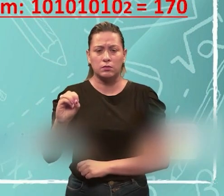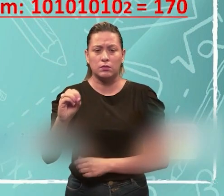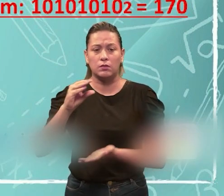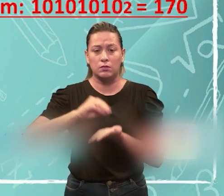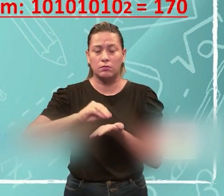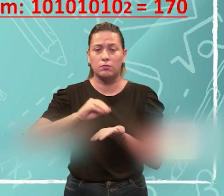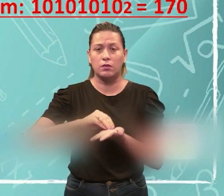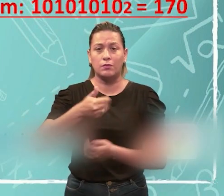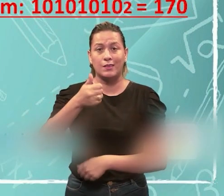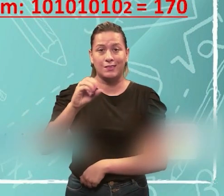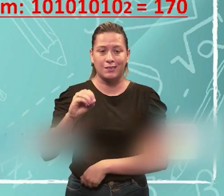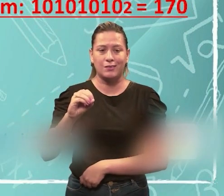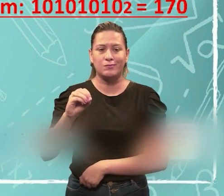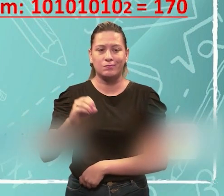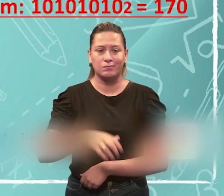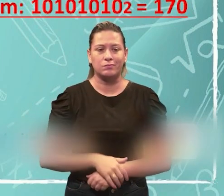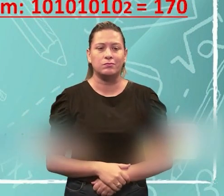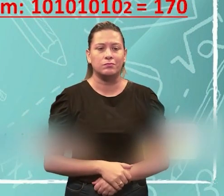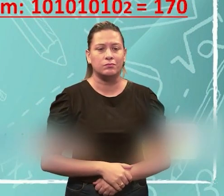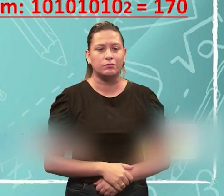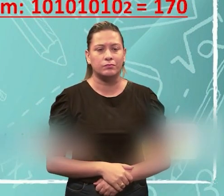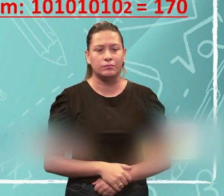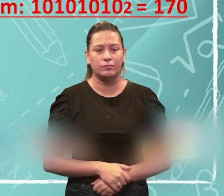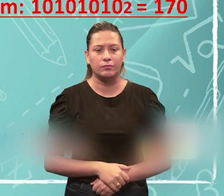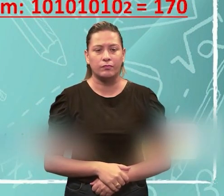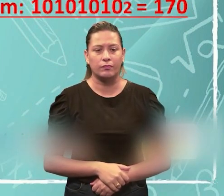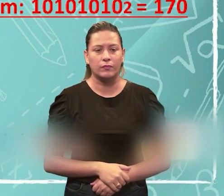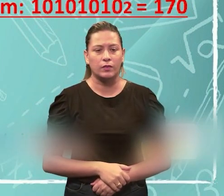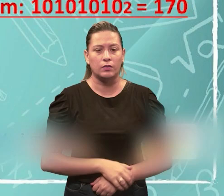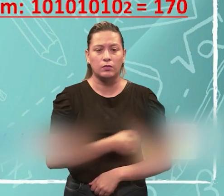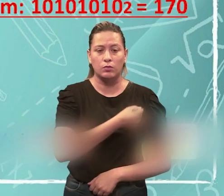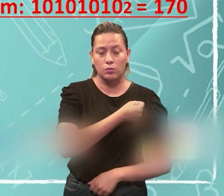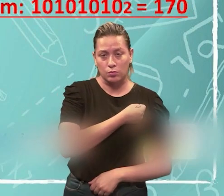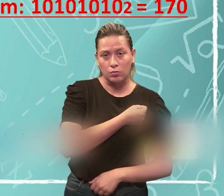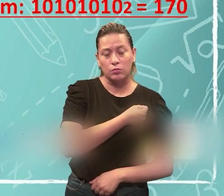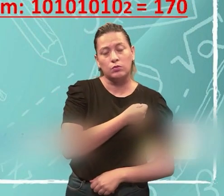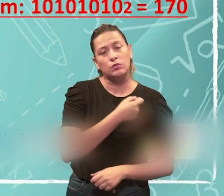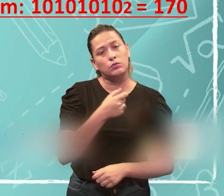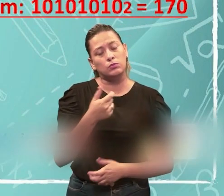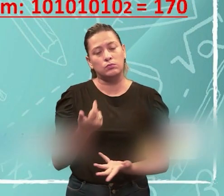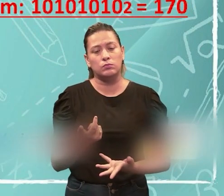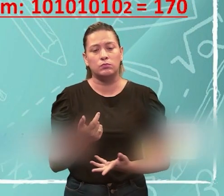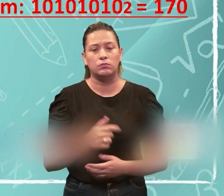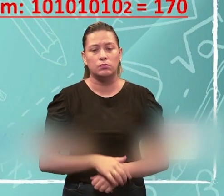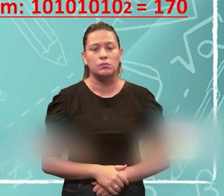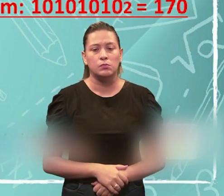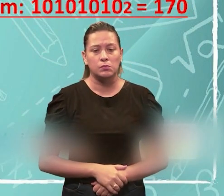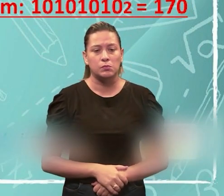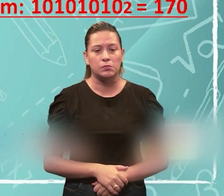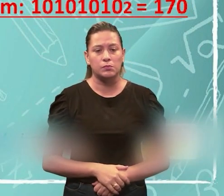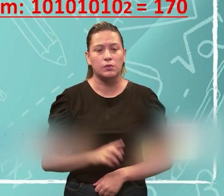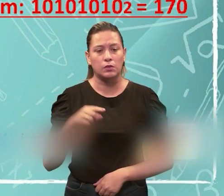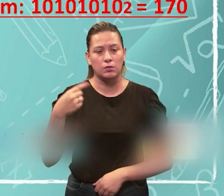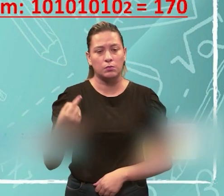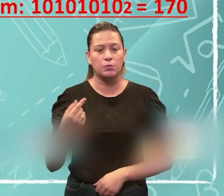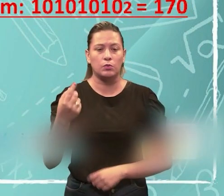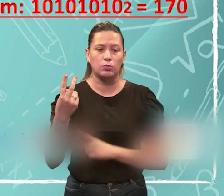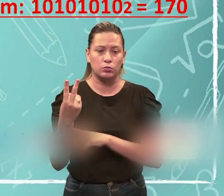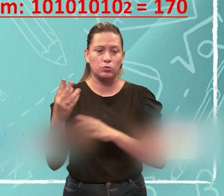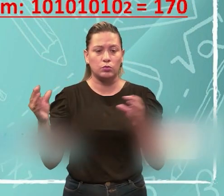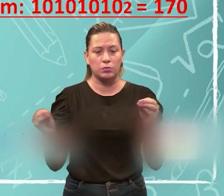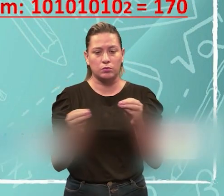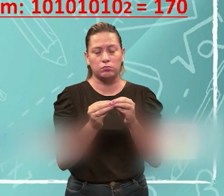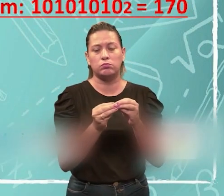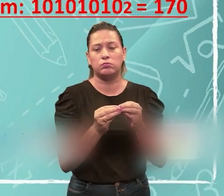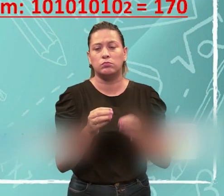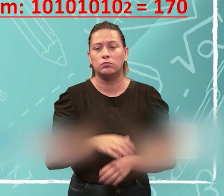ainda está faltando 10. Então, o 8 é um número e o 2 completa, né? Então, aqui, completou os 170. Aí,